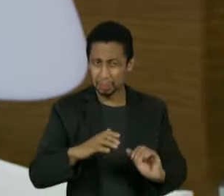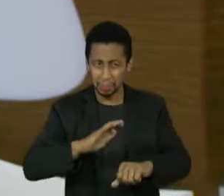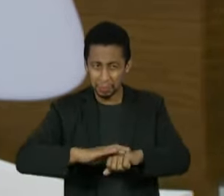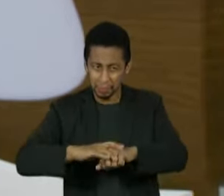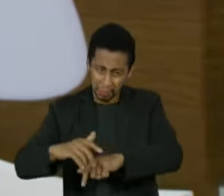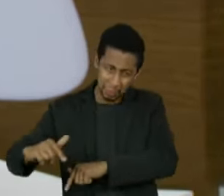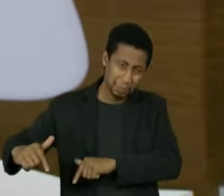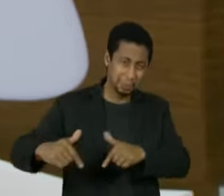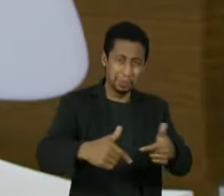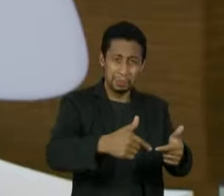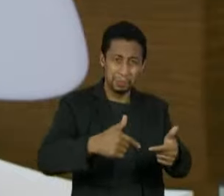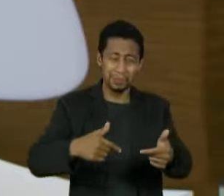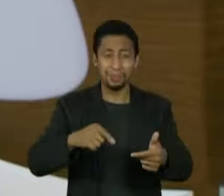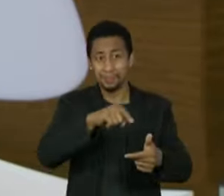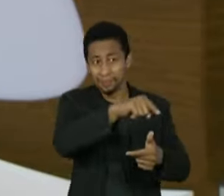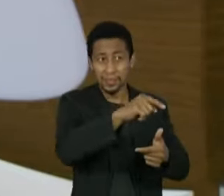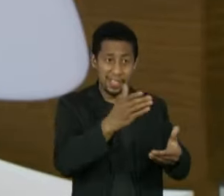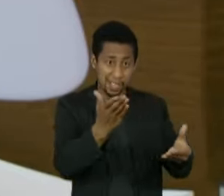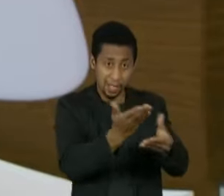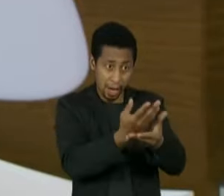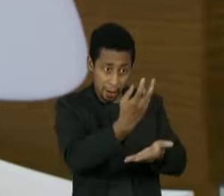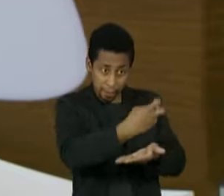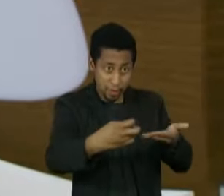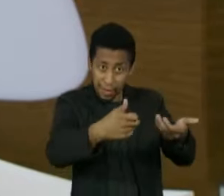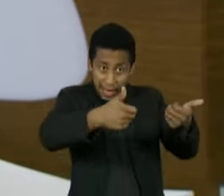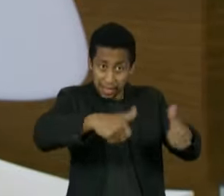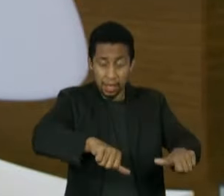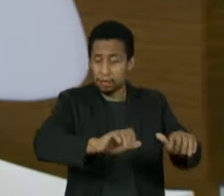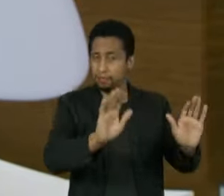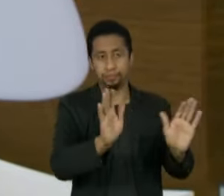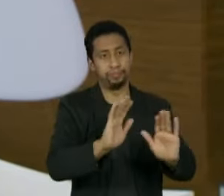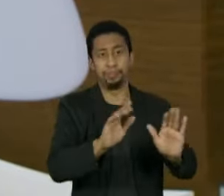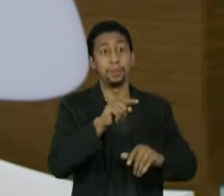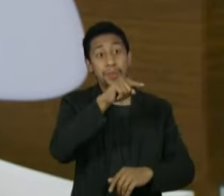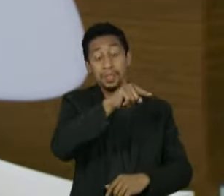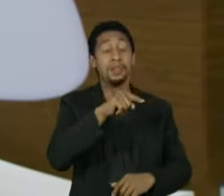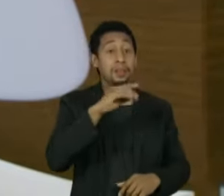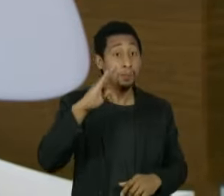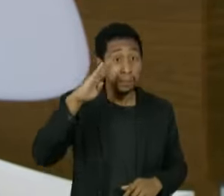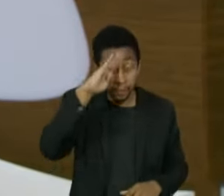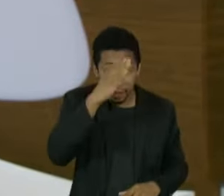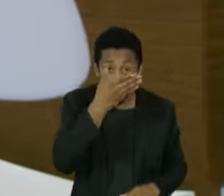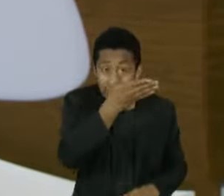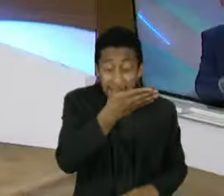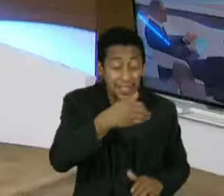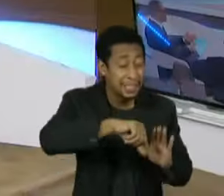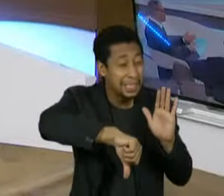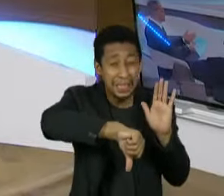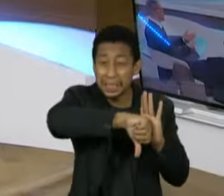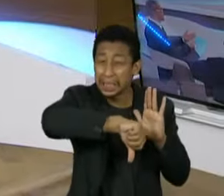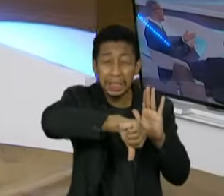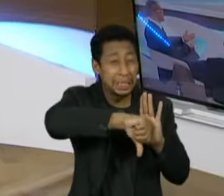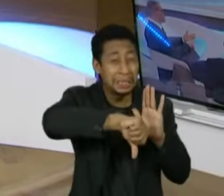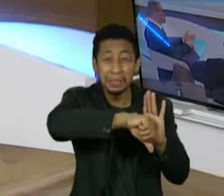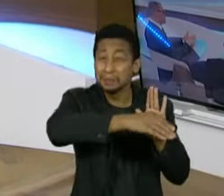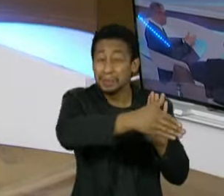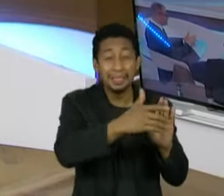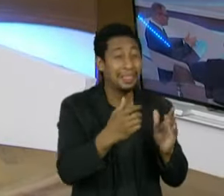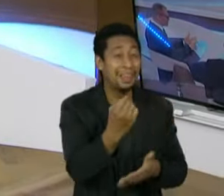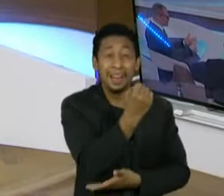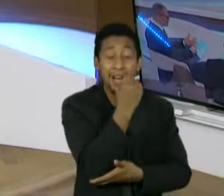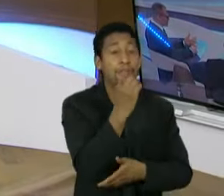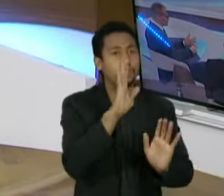motivos e os crimes praticados sistematicamente por esse presidente, ele já atacou a horta dos advogados do Brasil,